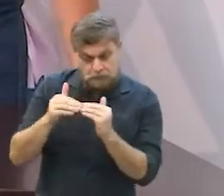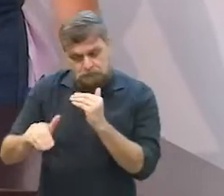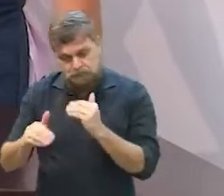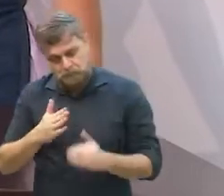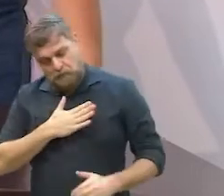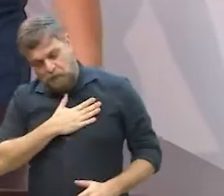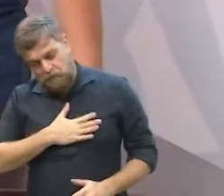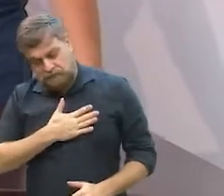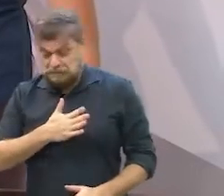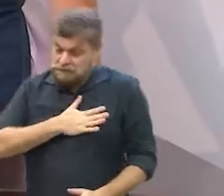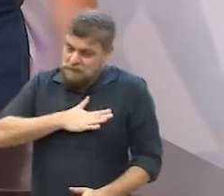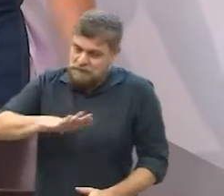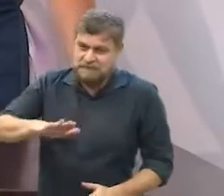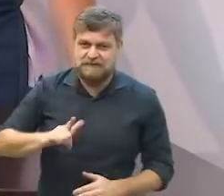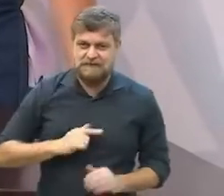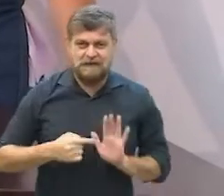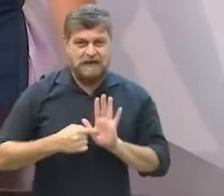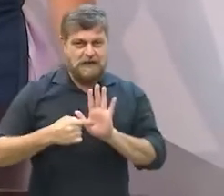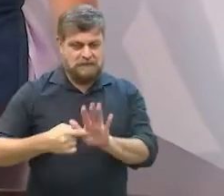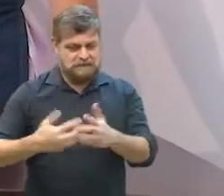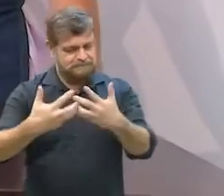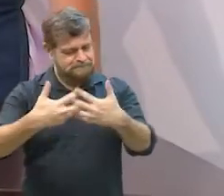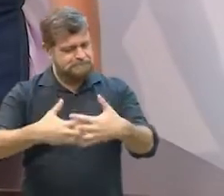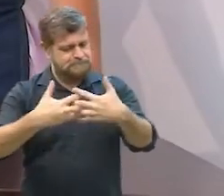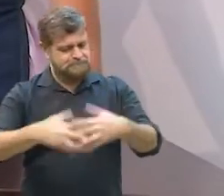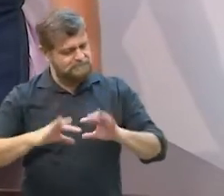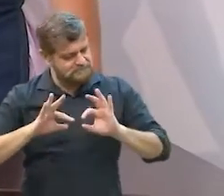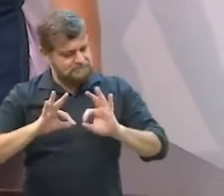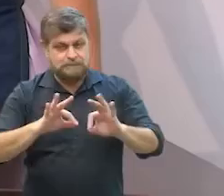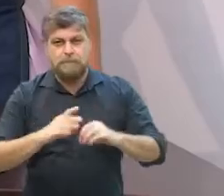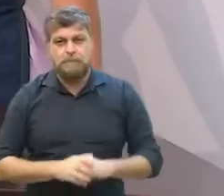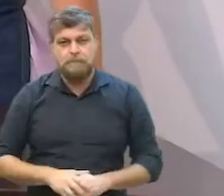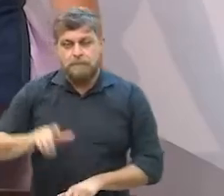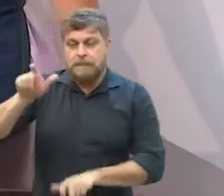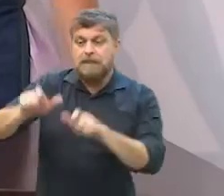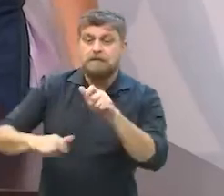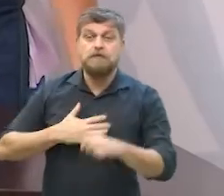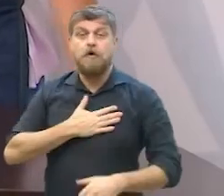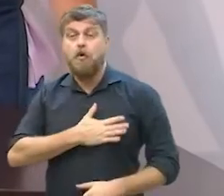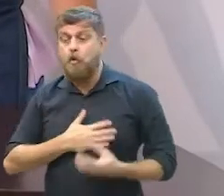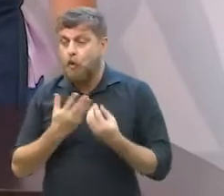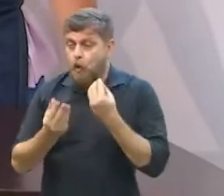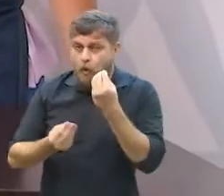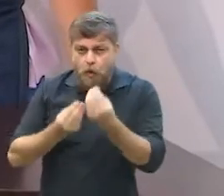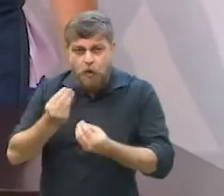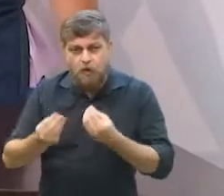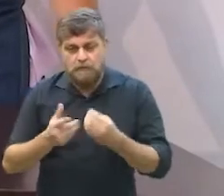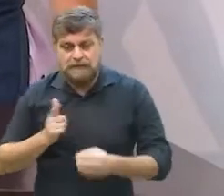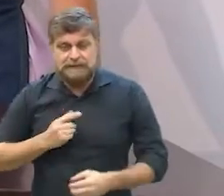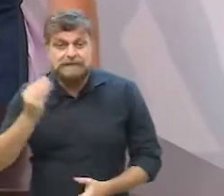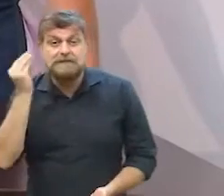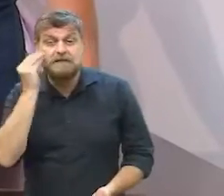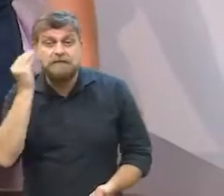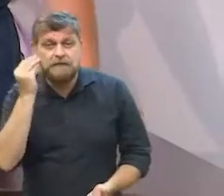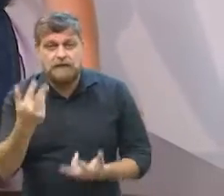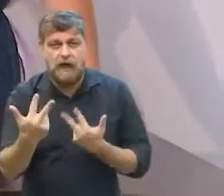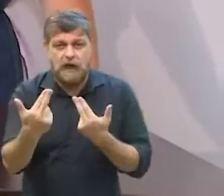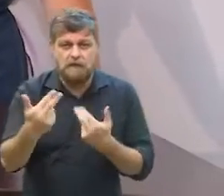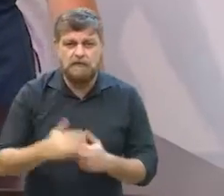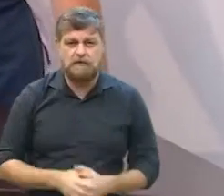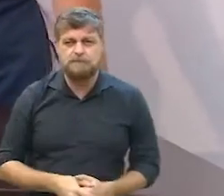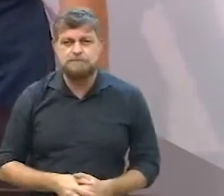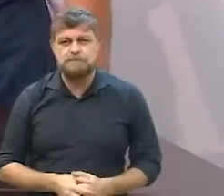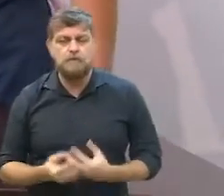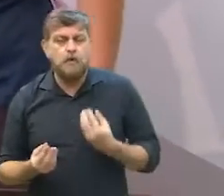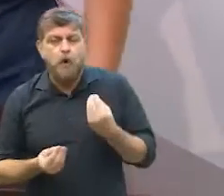a gente já mostrou deu certo funciona pessoal que gostou como é que faz né quer experimentar também ah não quero